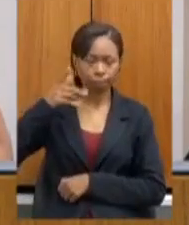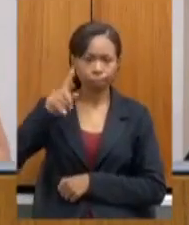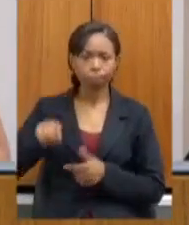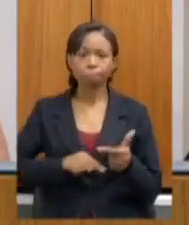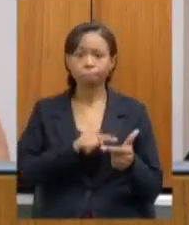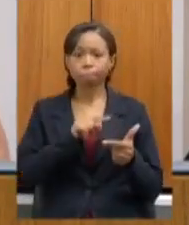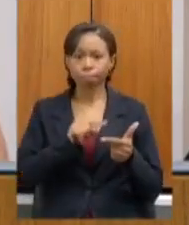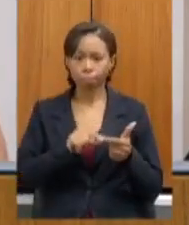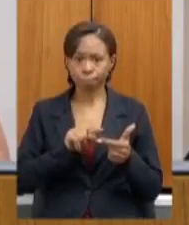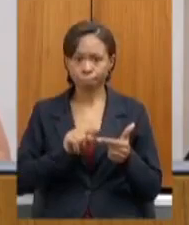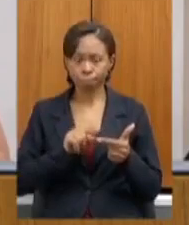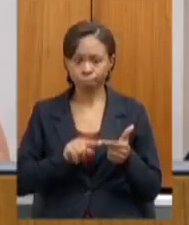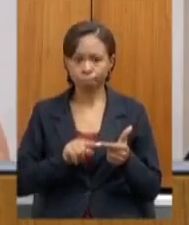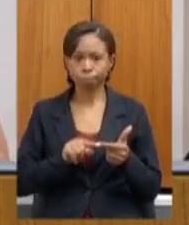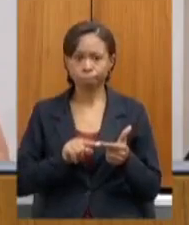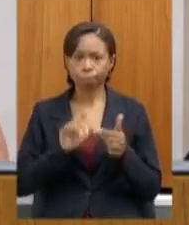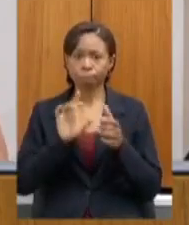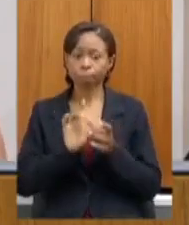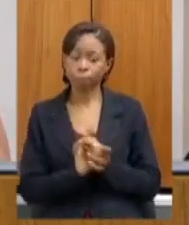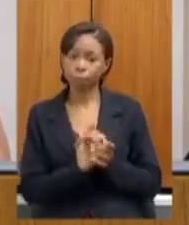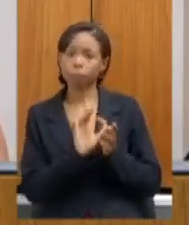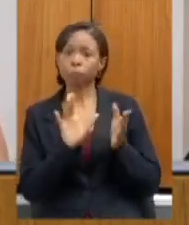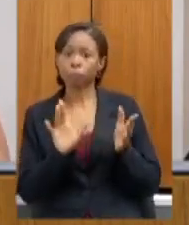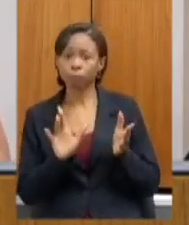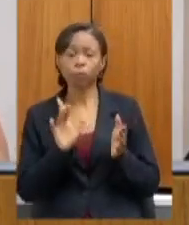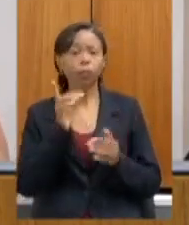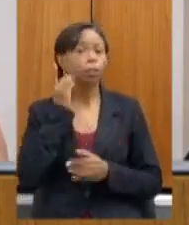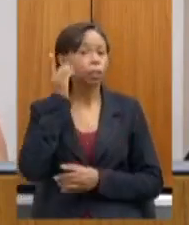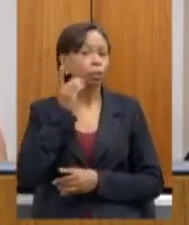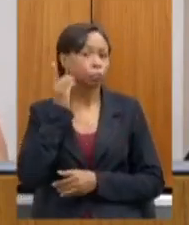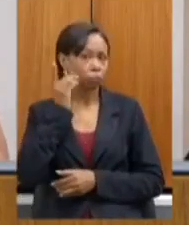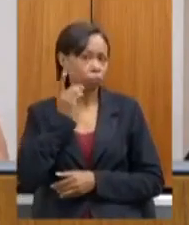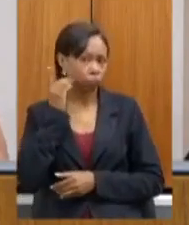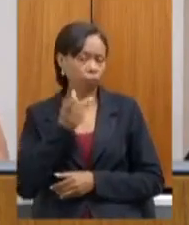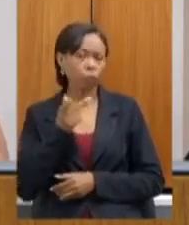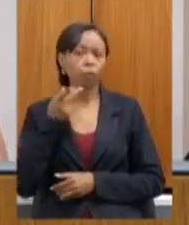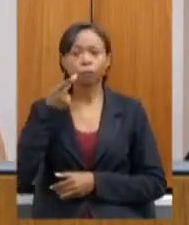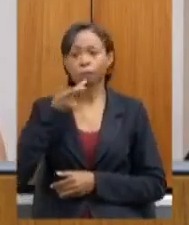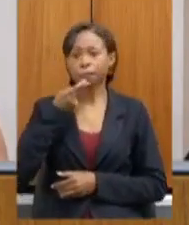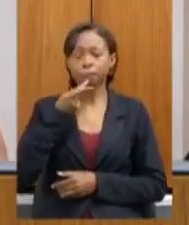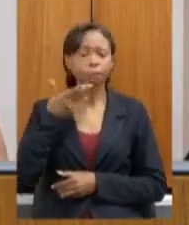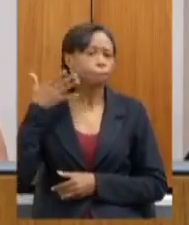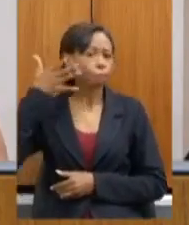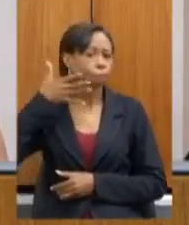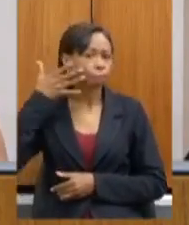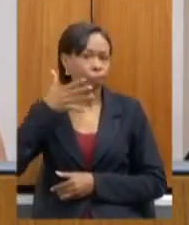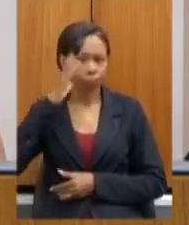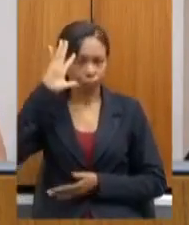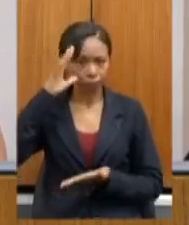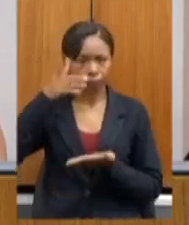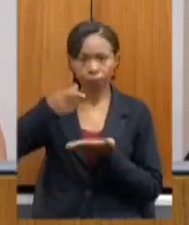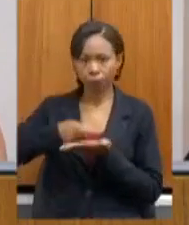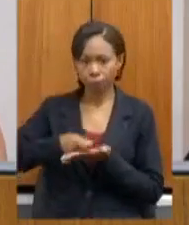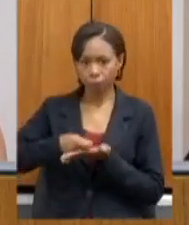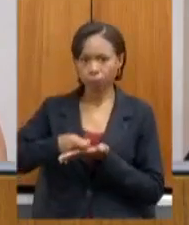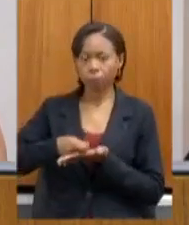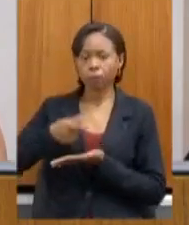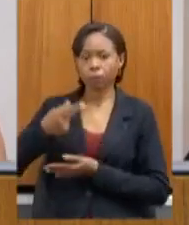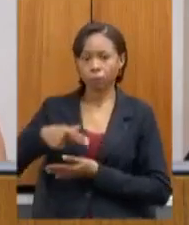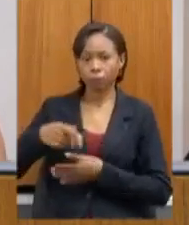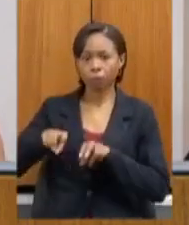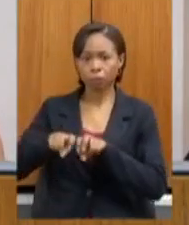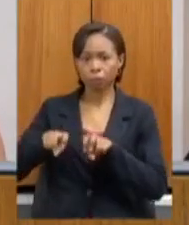na sequência, será concedida a palavra às deputadas e aos deputados, nos termos da deliberação da mesa número